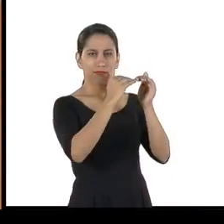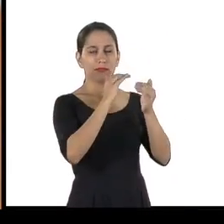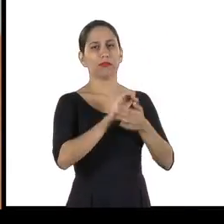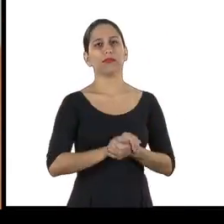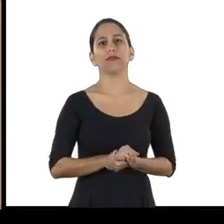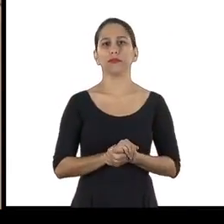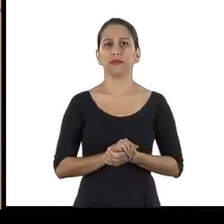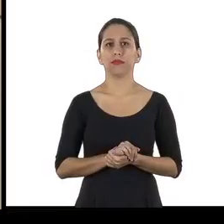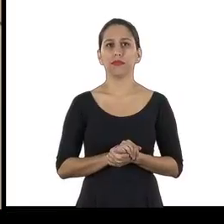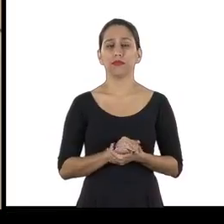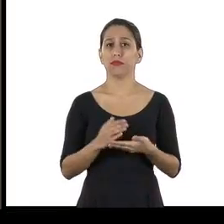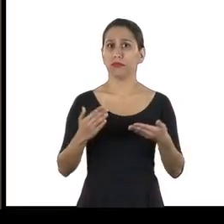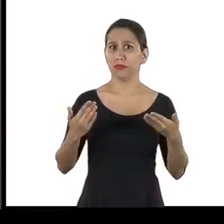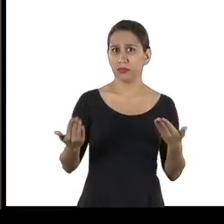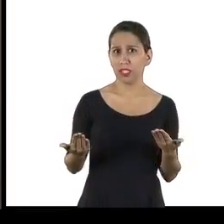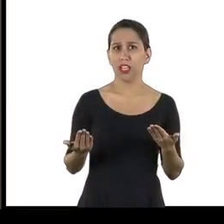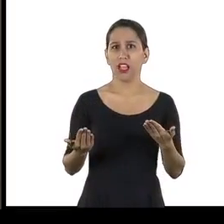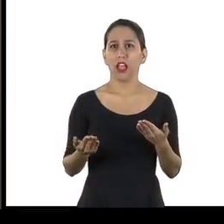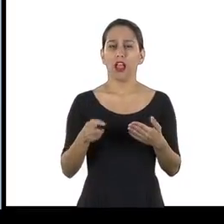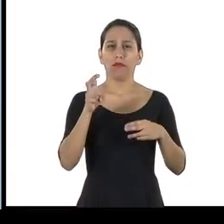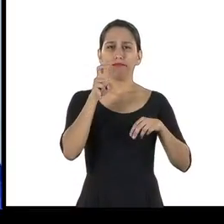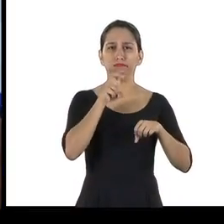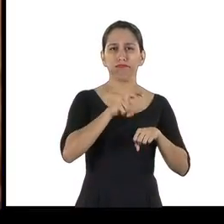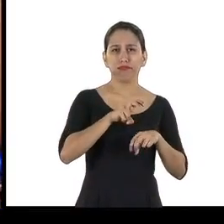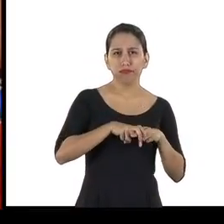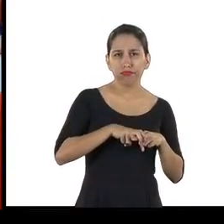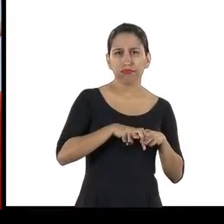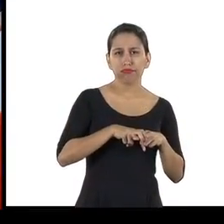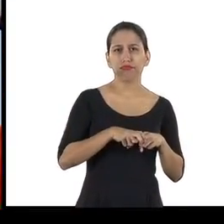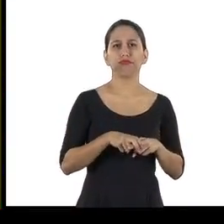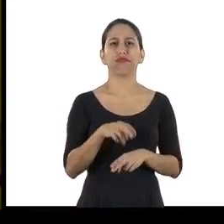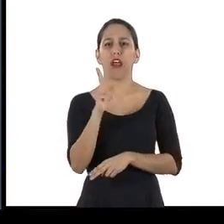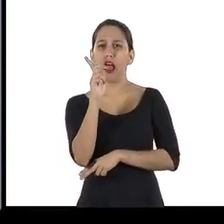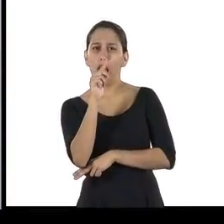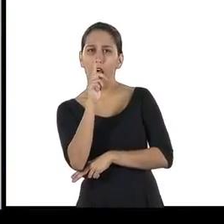faltar são sanitários e acesso à água potável.